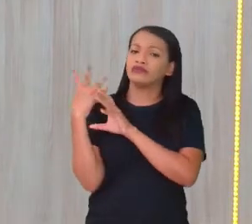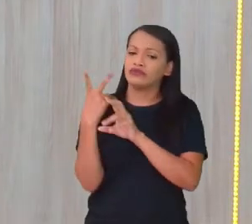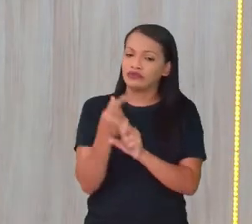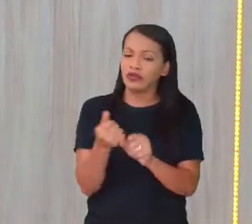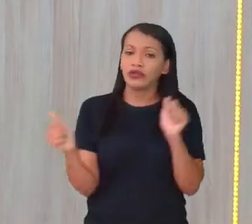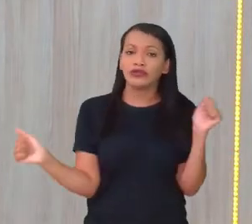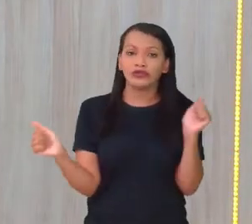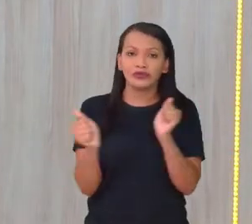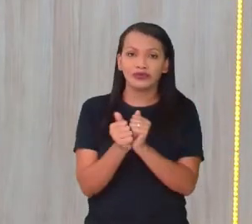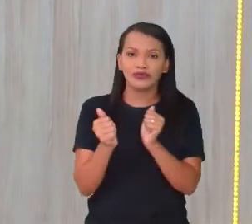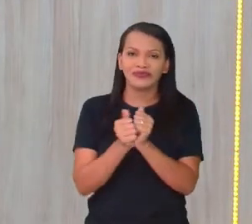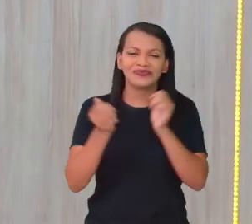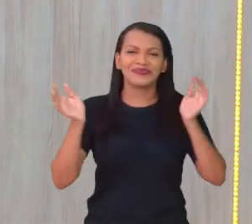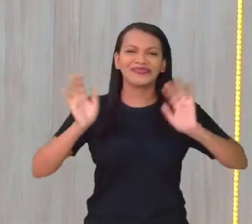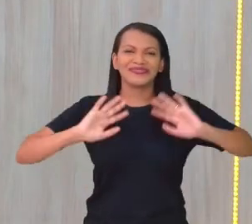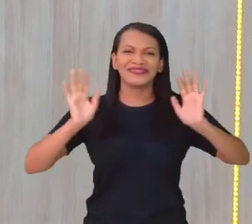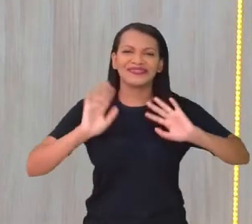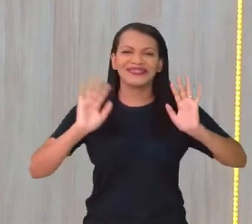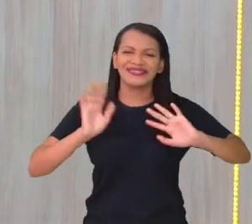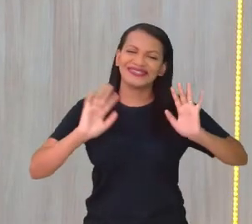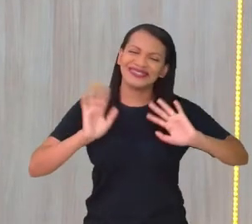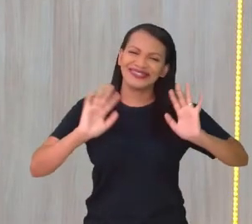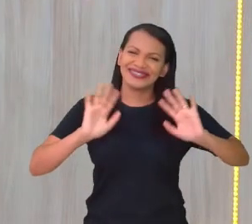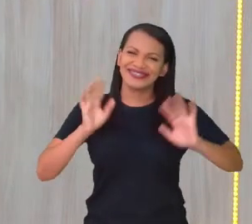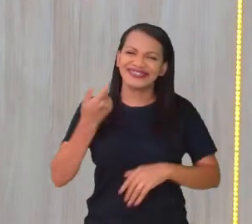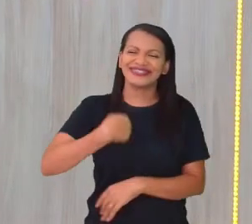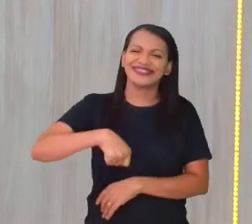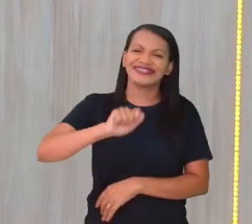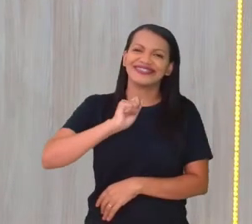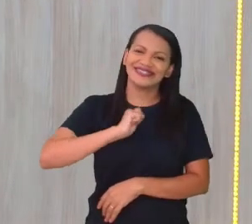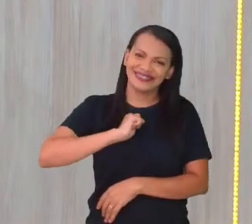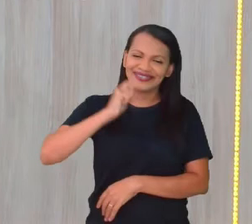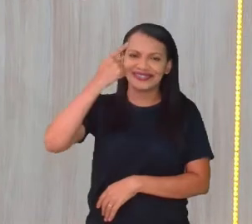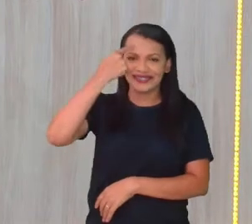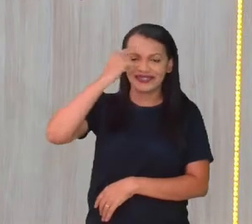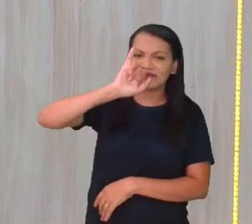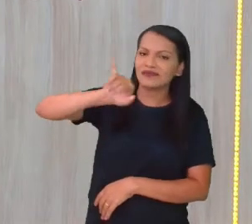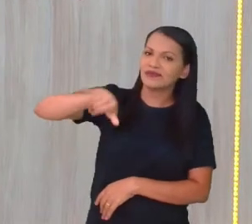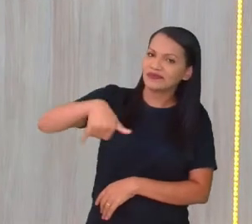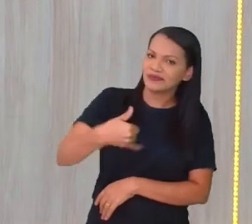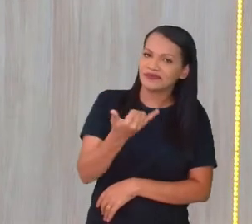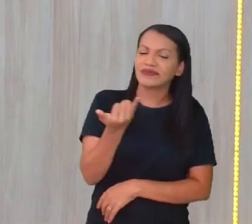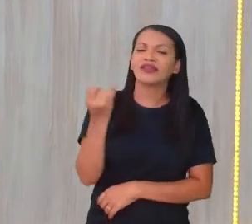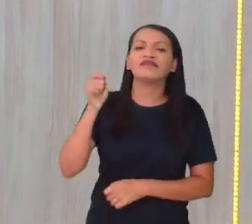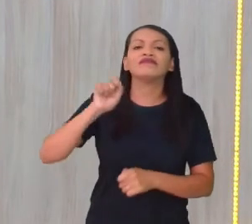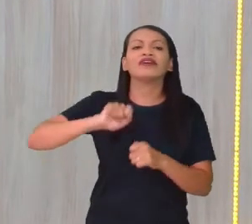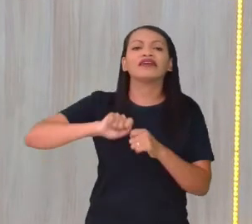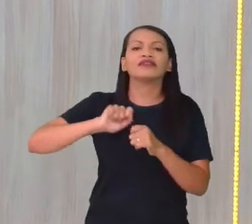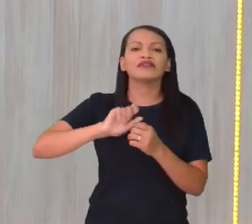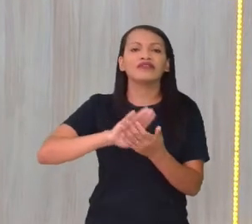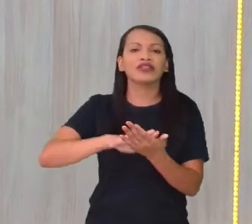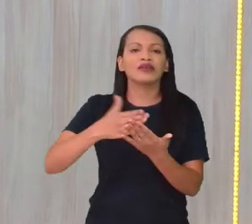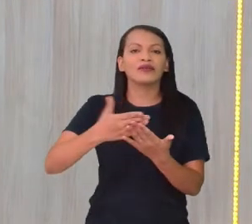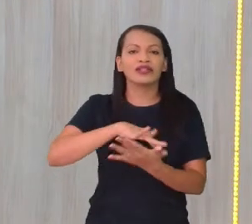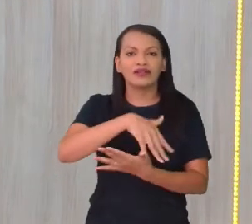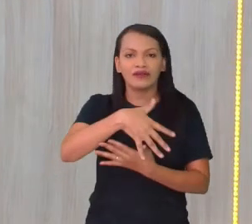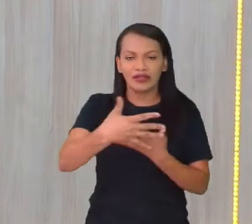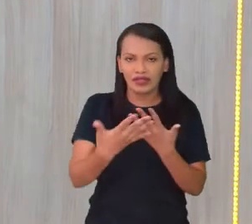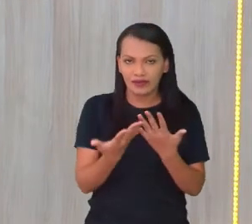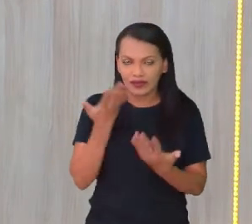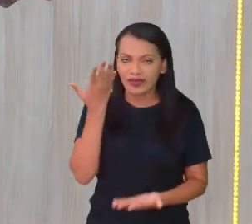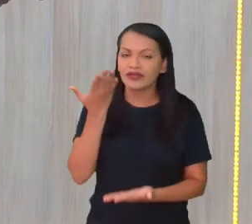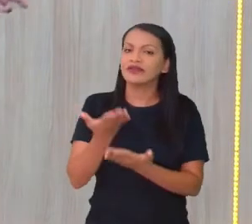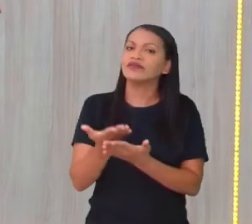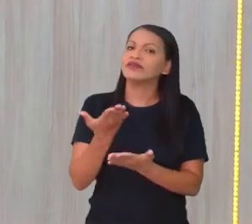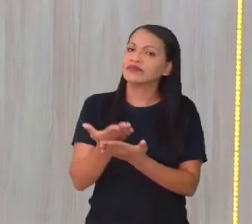comigo, olha aí, amiguinha, amiguinha, né? Olha aqui, Jéssica Anjos fazendo a interpretação de Libras da nossa